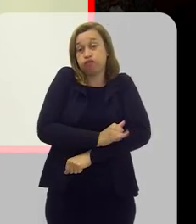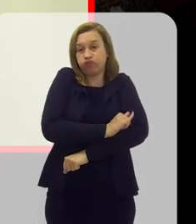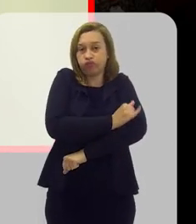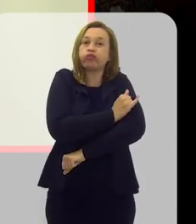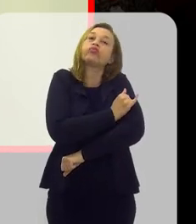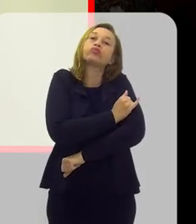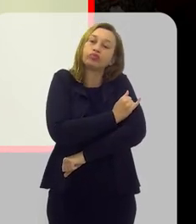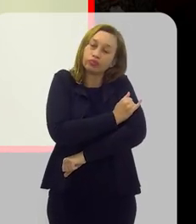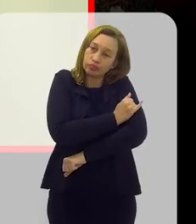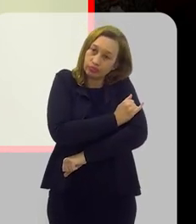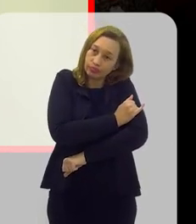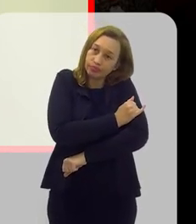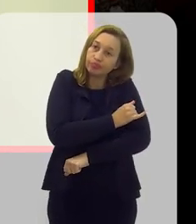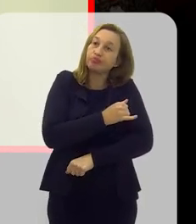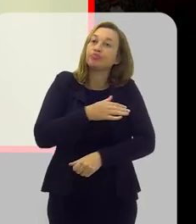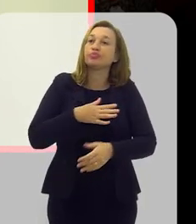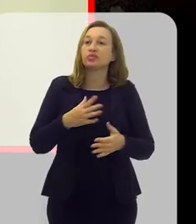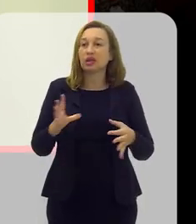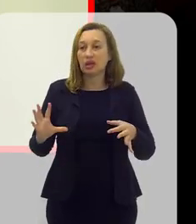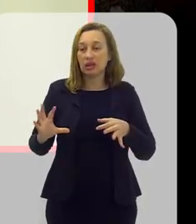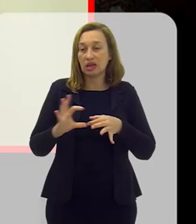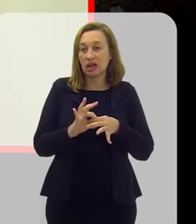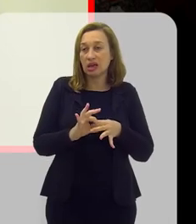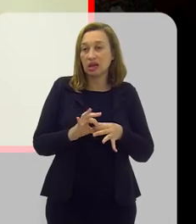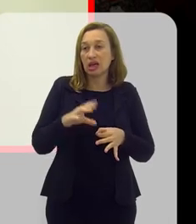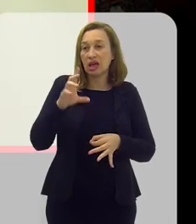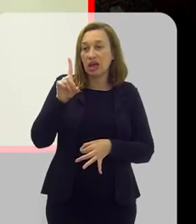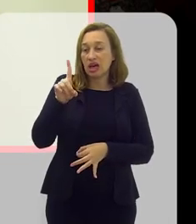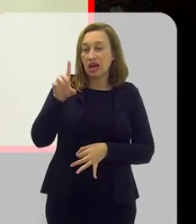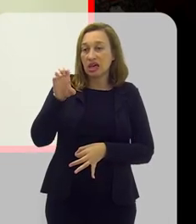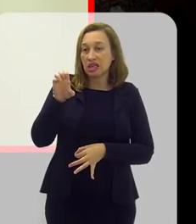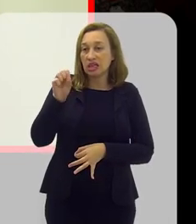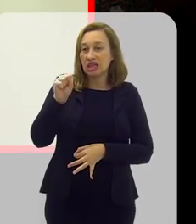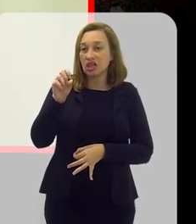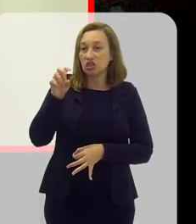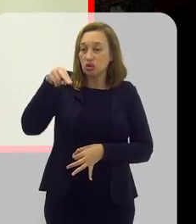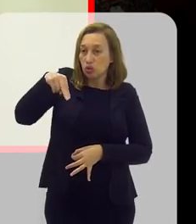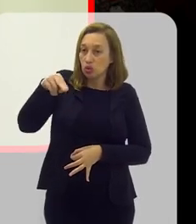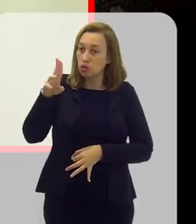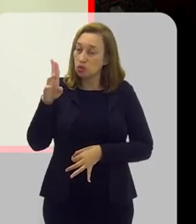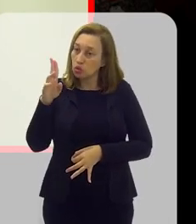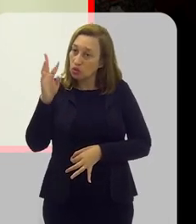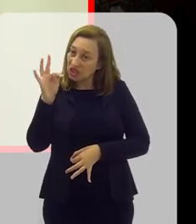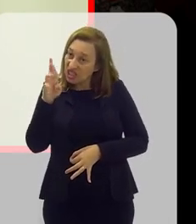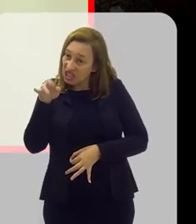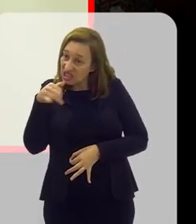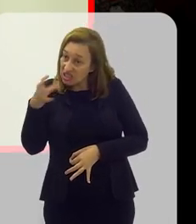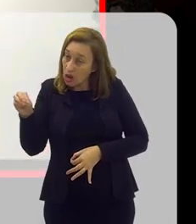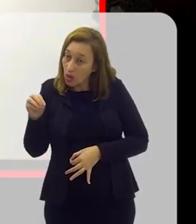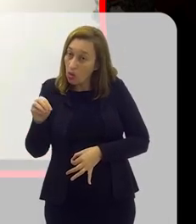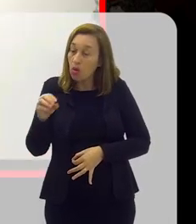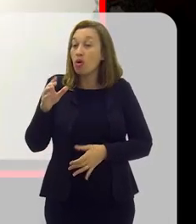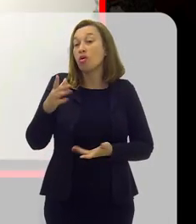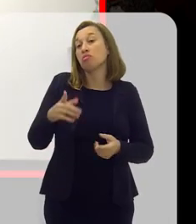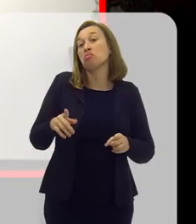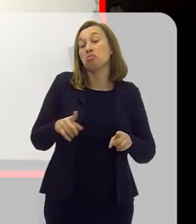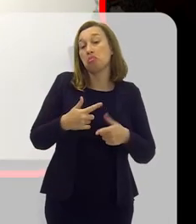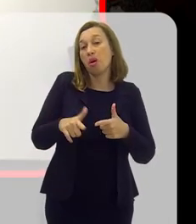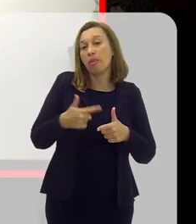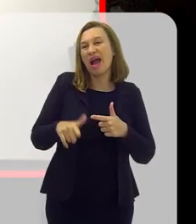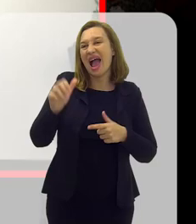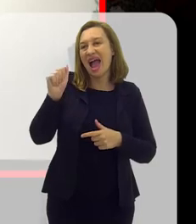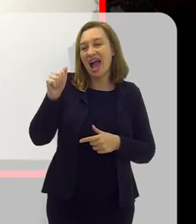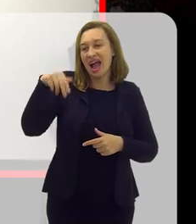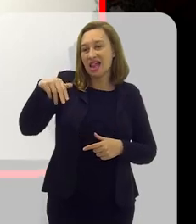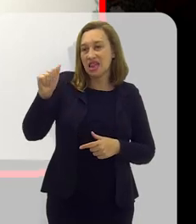importante associado à desnutrição. Crianças obesas, porém com anemia ferropriva,